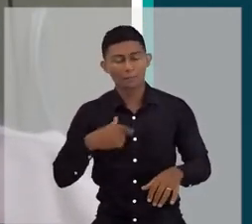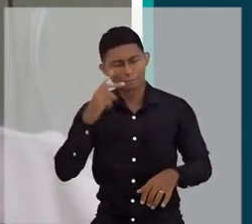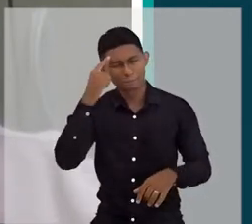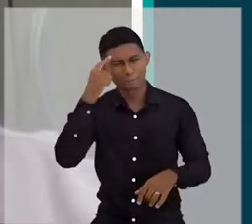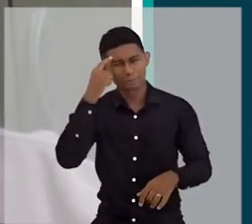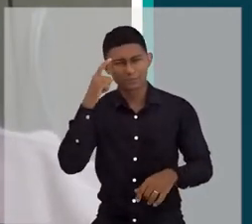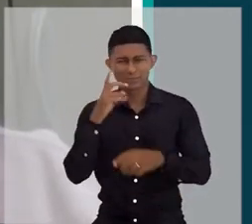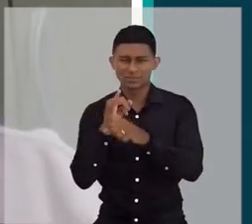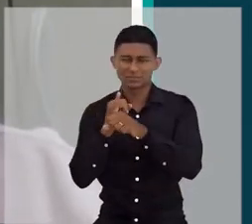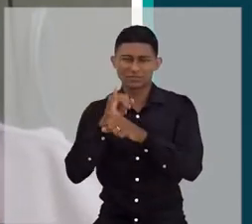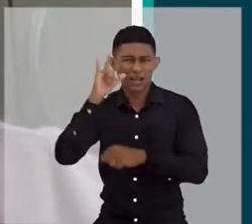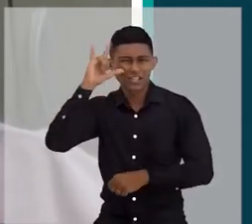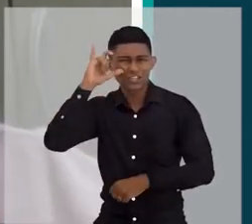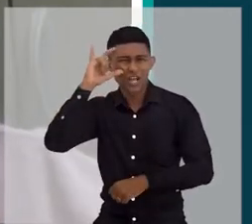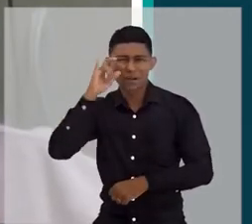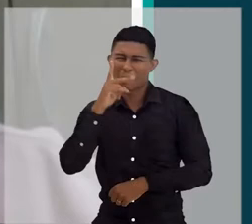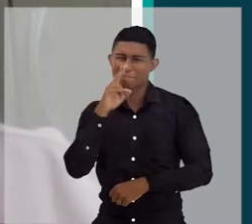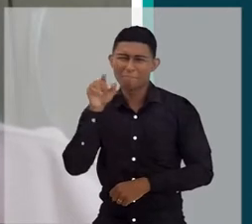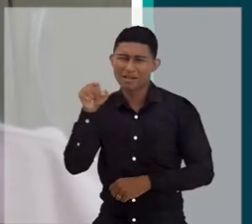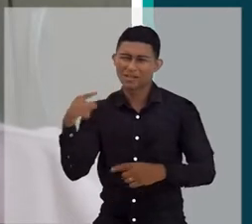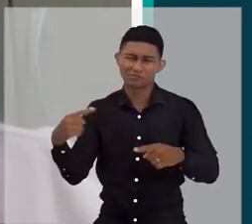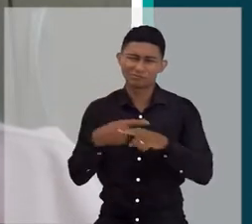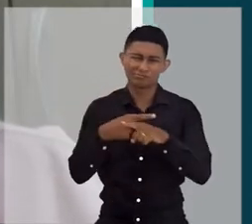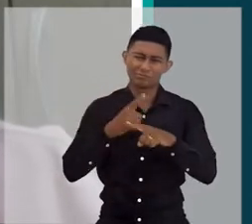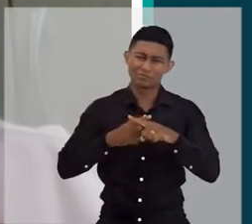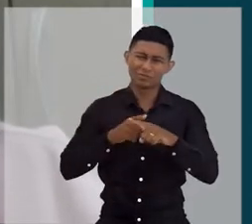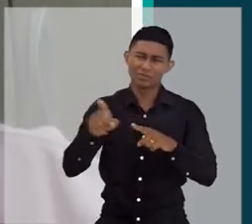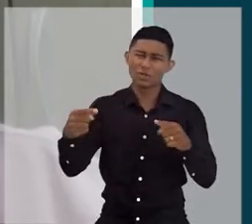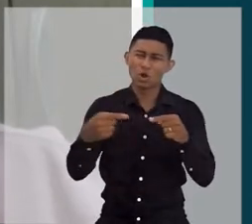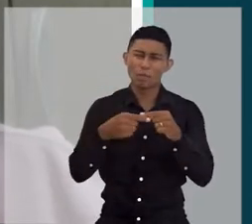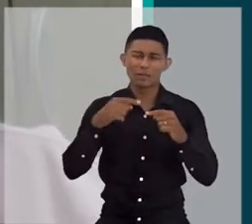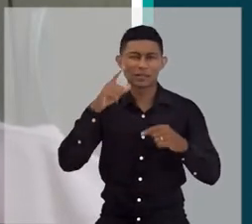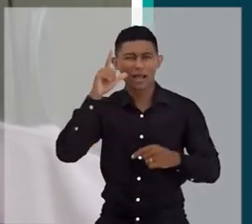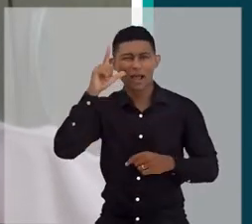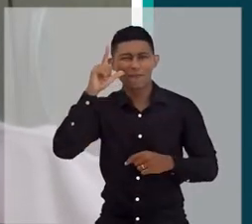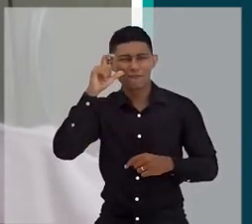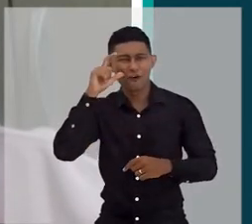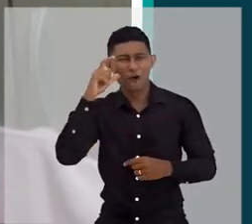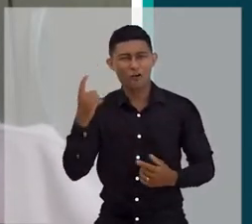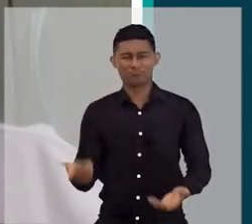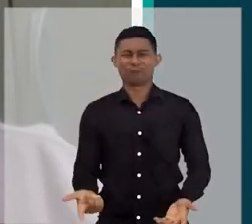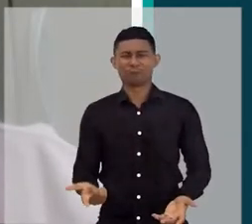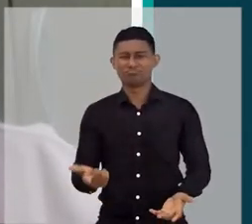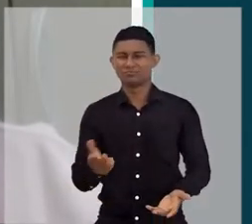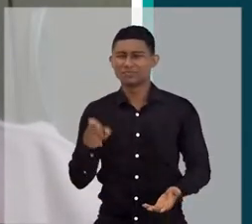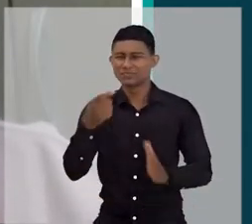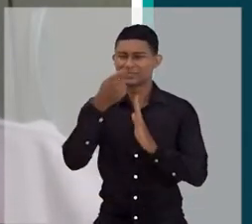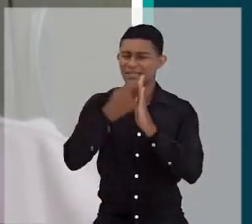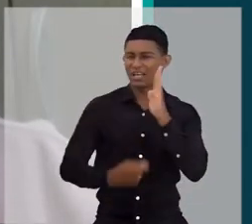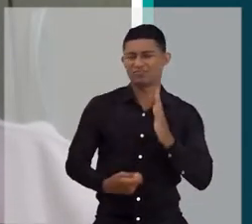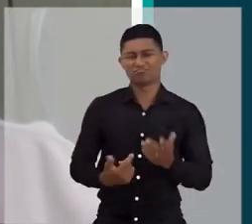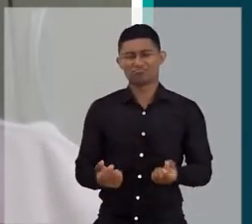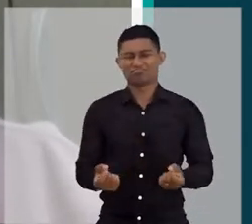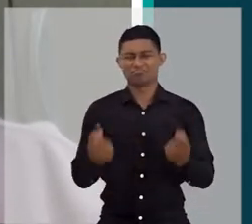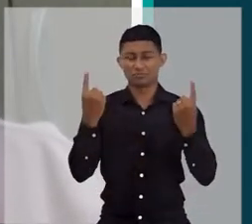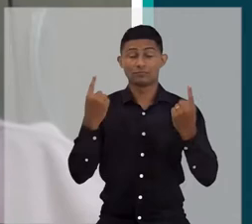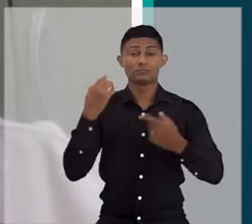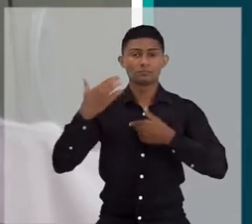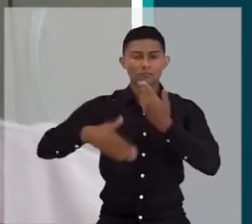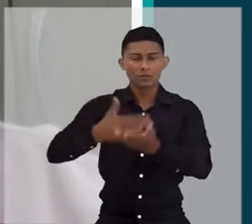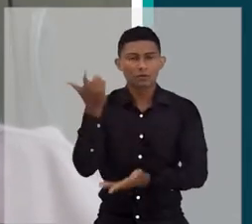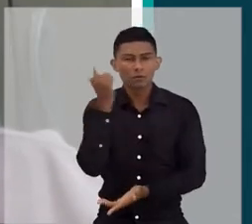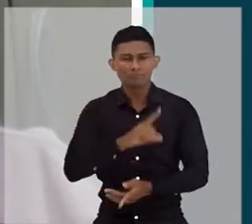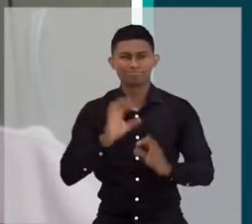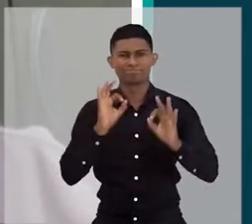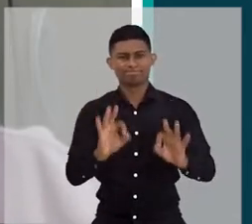crença de que não daria certo no Instagram, por exemplo, que era um aplicativo de foto, né? De imagem e tudo. Então, você imprimir, colocar texto, esse